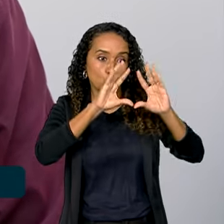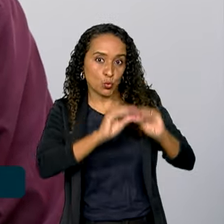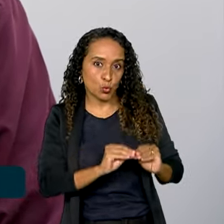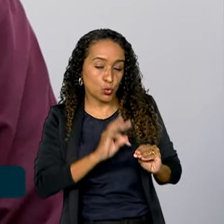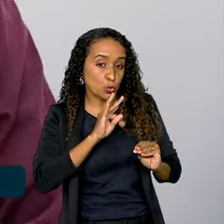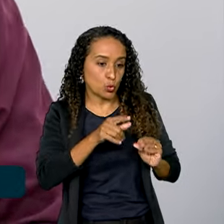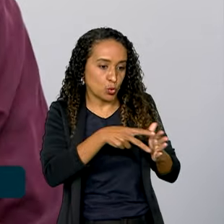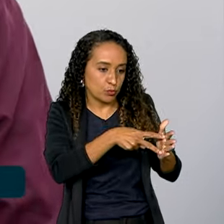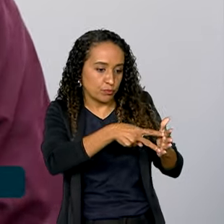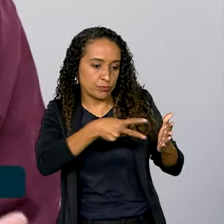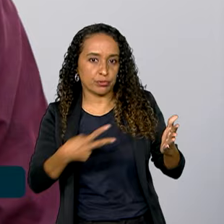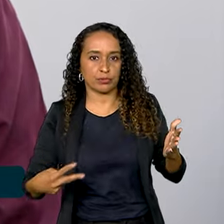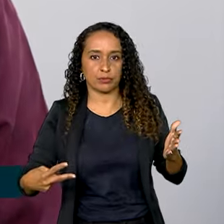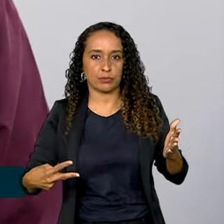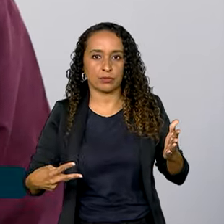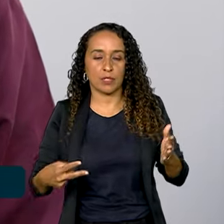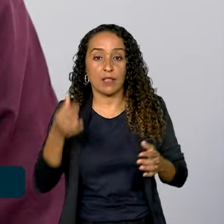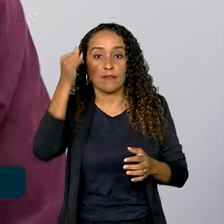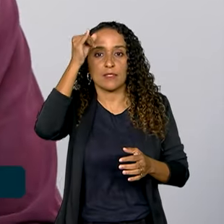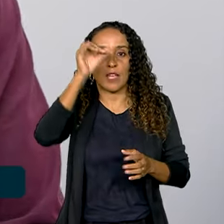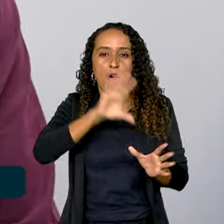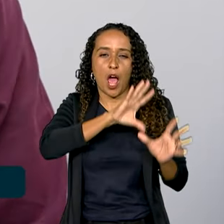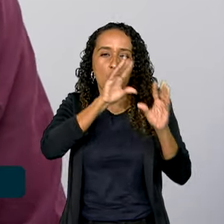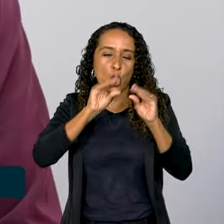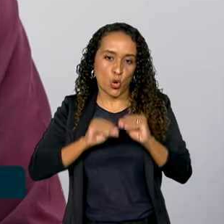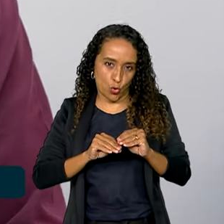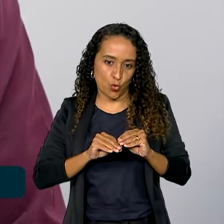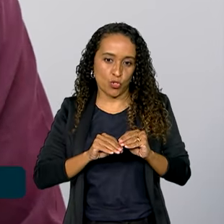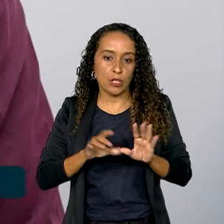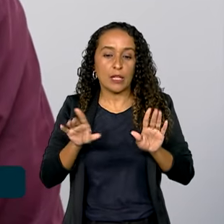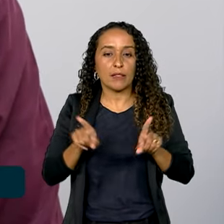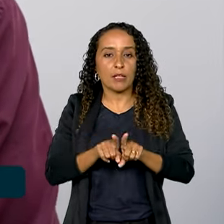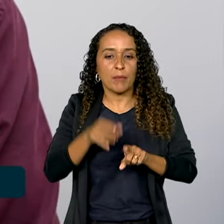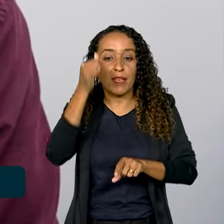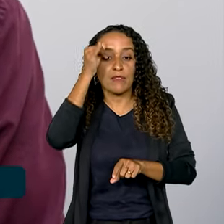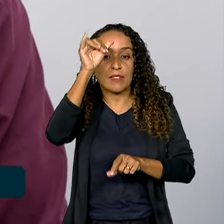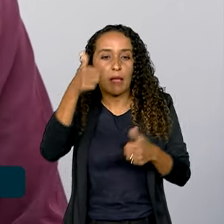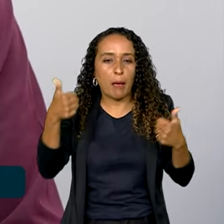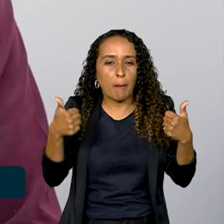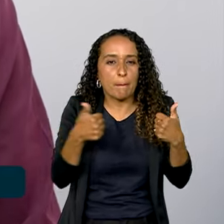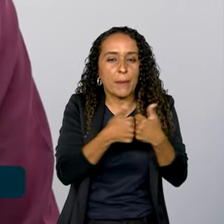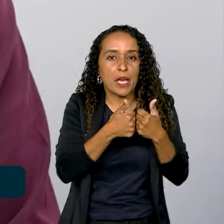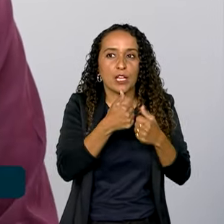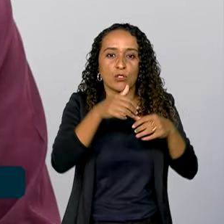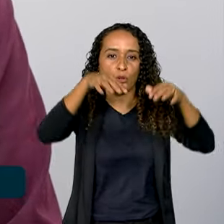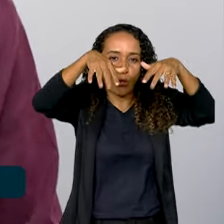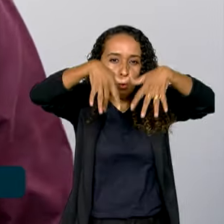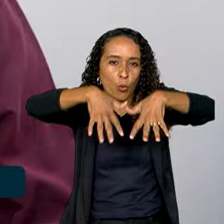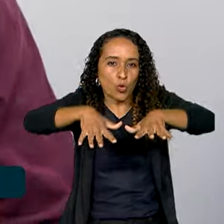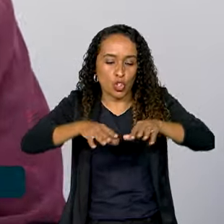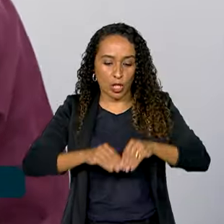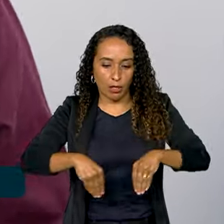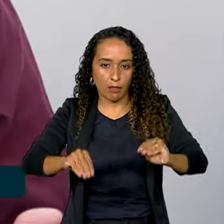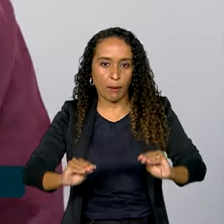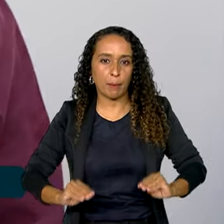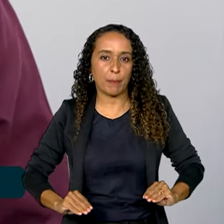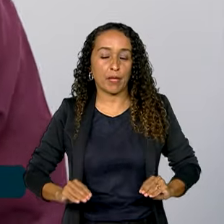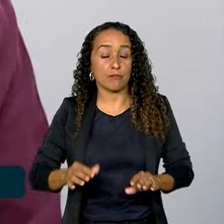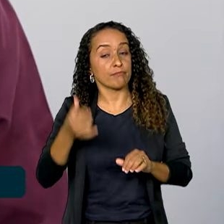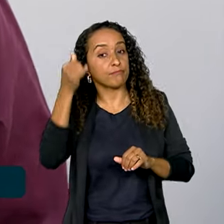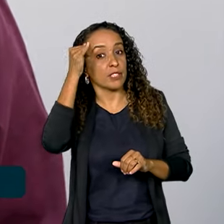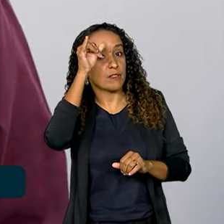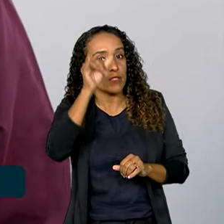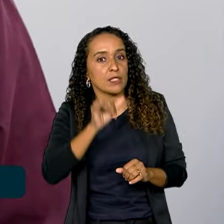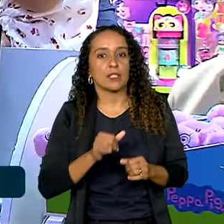isso da tomada, para não ficar ligado durante a noite. E deve-se evitar também instalar isso perto de cortina, de carpete, de tapete, que podem acabar